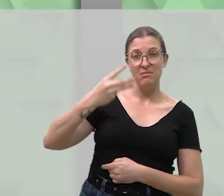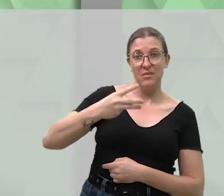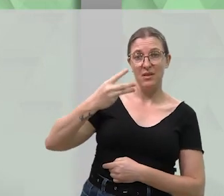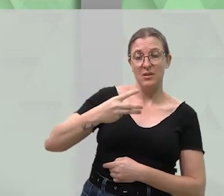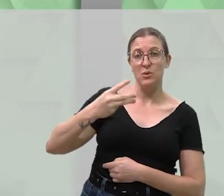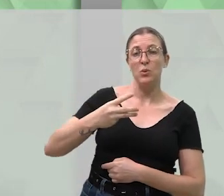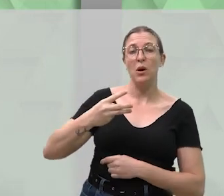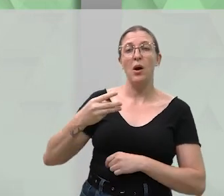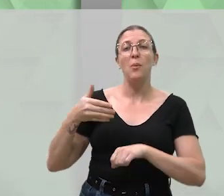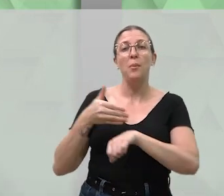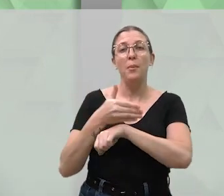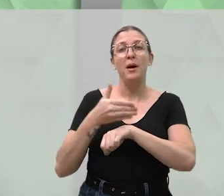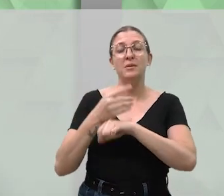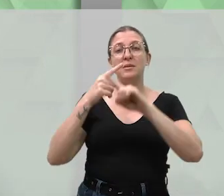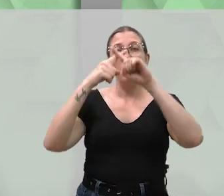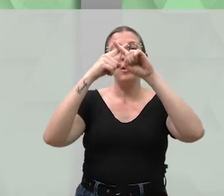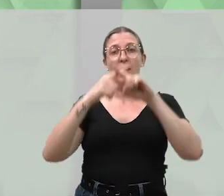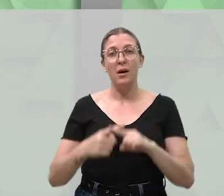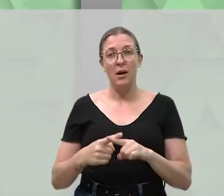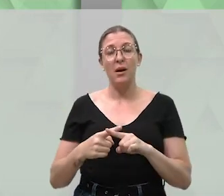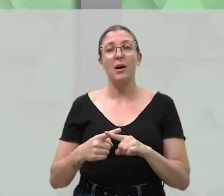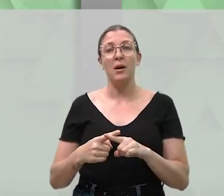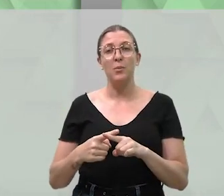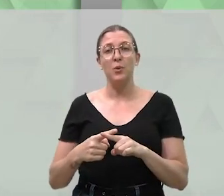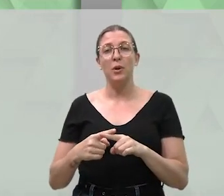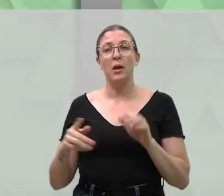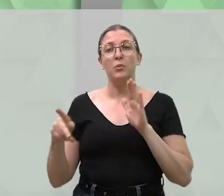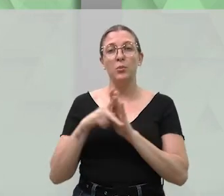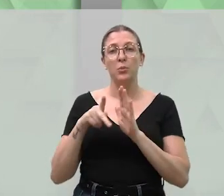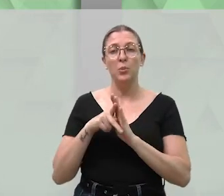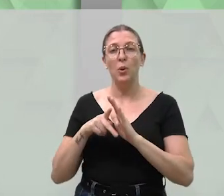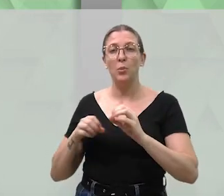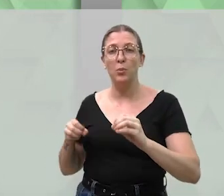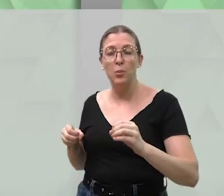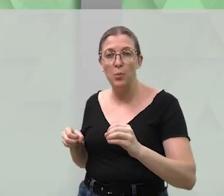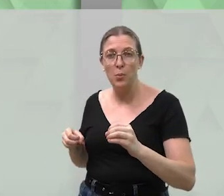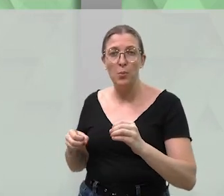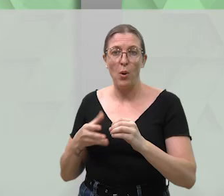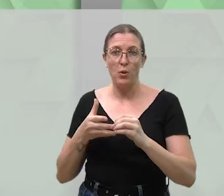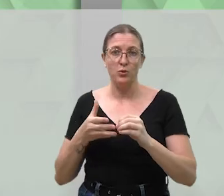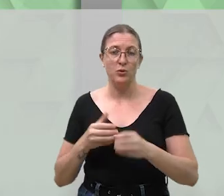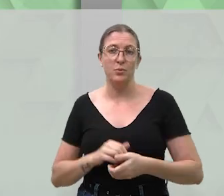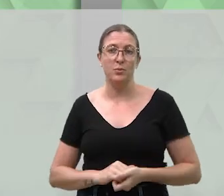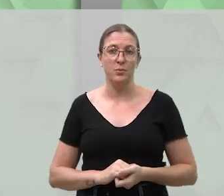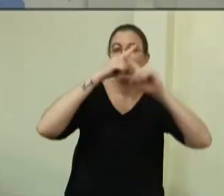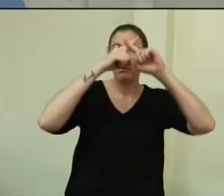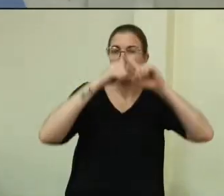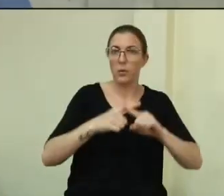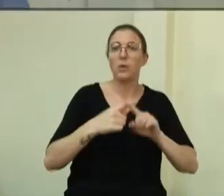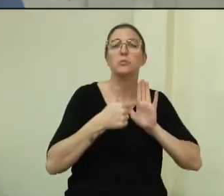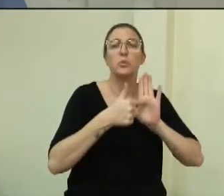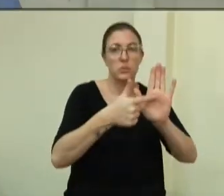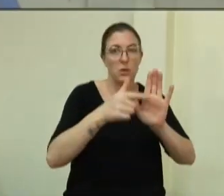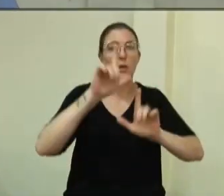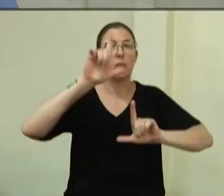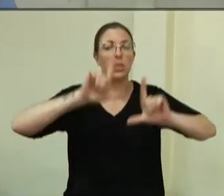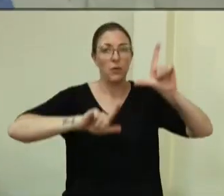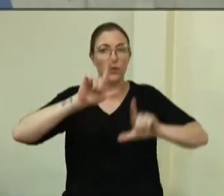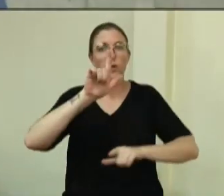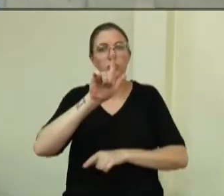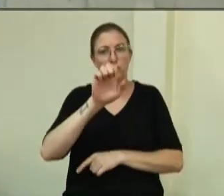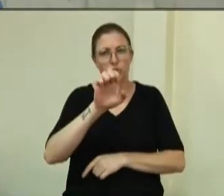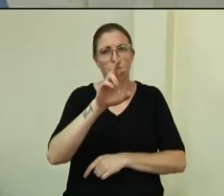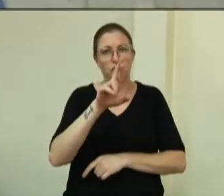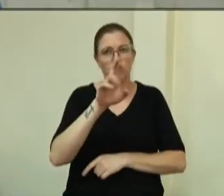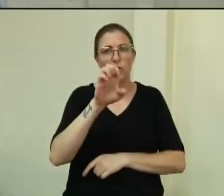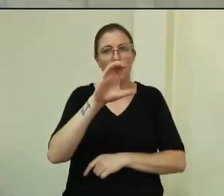desempenho no 6º GP Brasil de Bochas, categoria Individual, em São Lourenço do Oeste, Santa Catarina. Dessa forma, então, eu